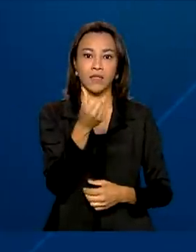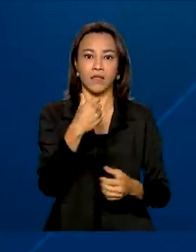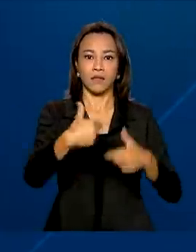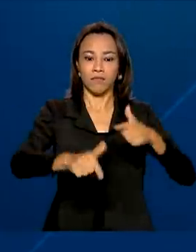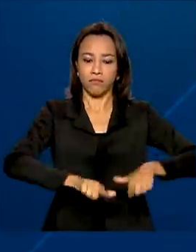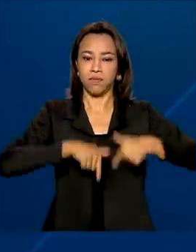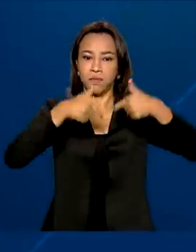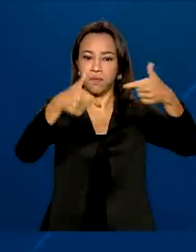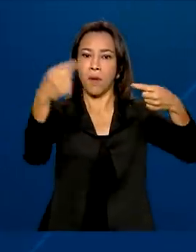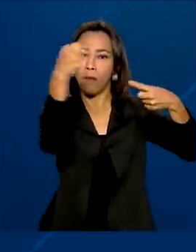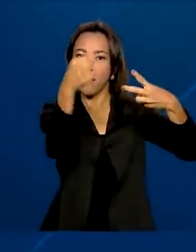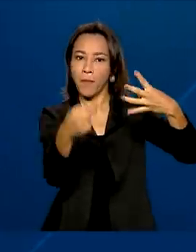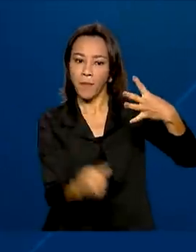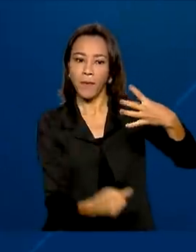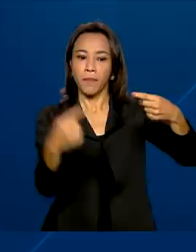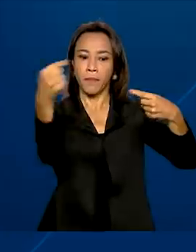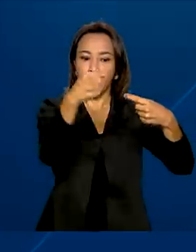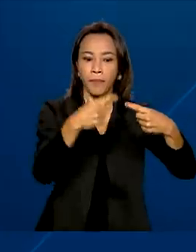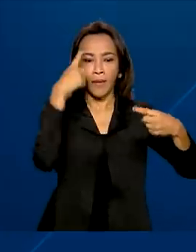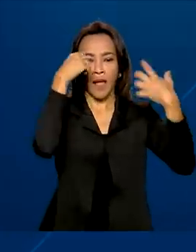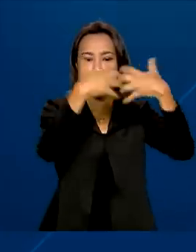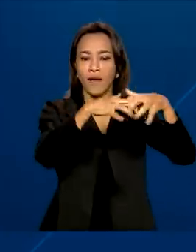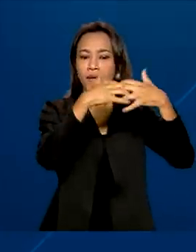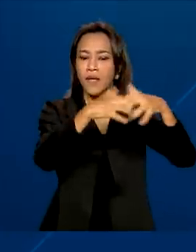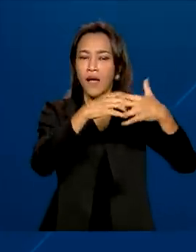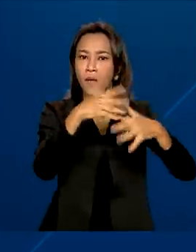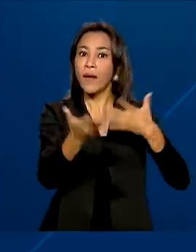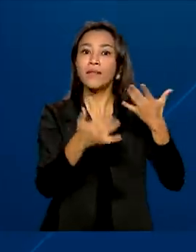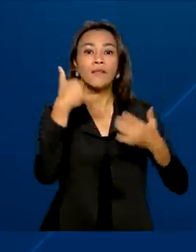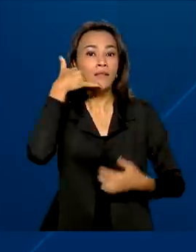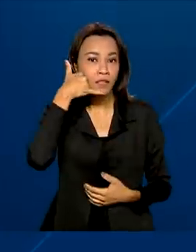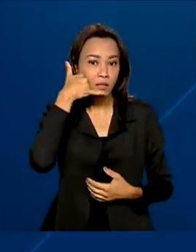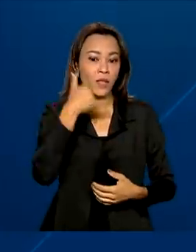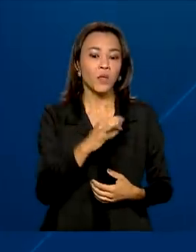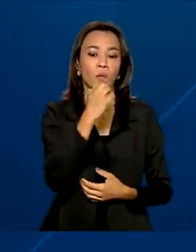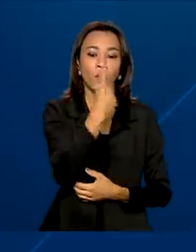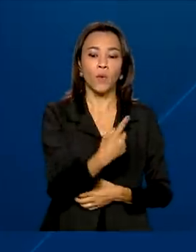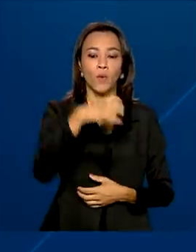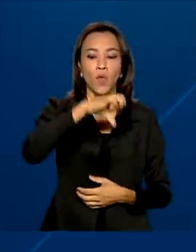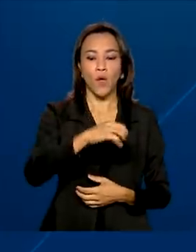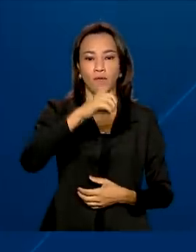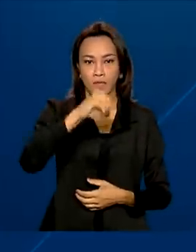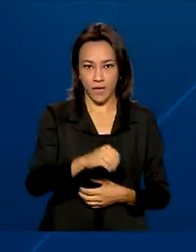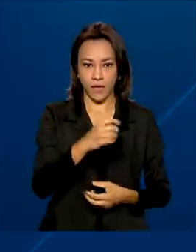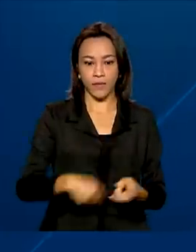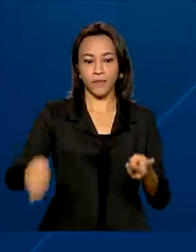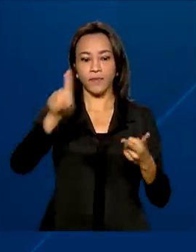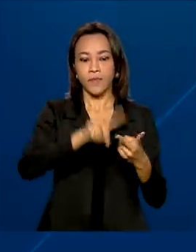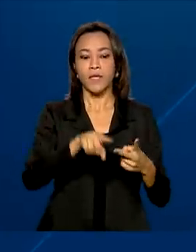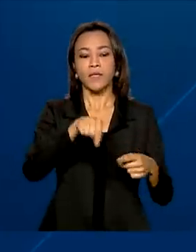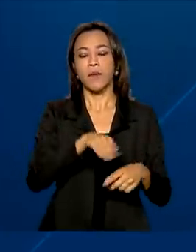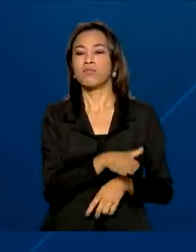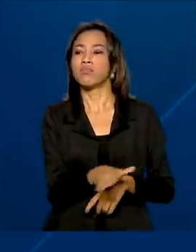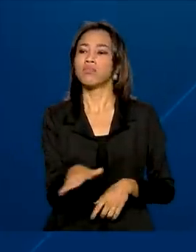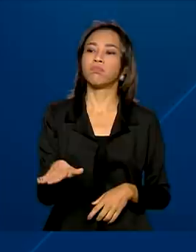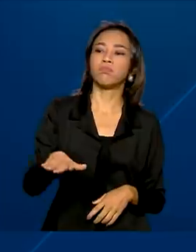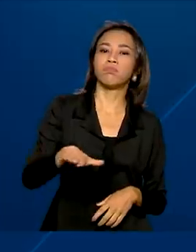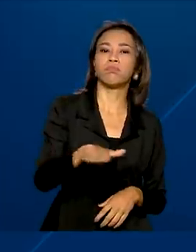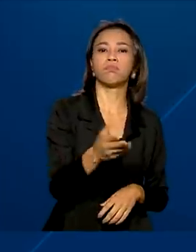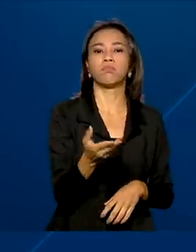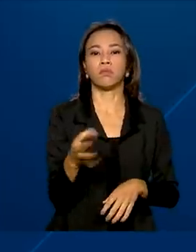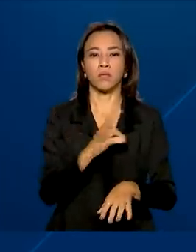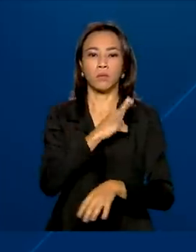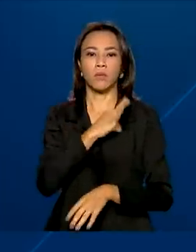e melhorar o atendimento do canal de denúncias 190, intensificar as patrulhas Maria da Penha, em especial no interior do